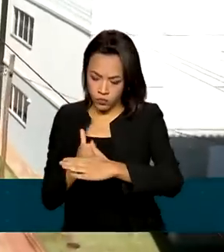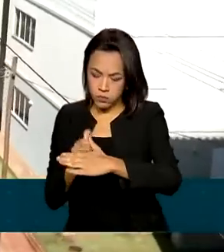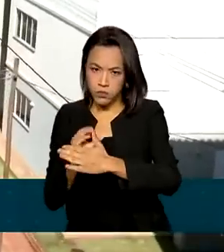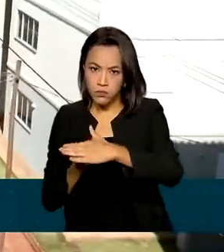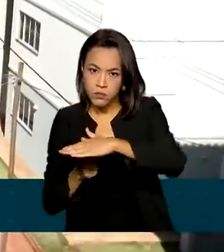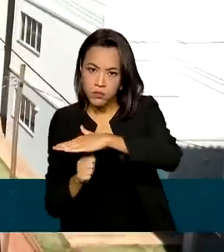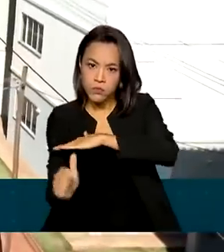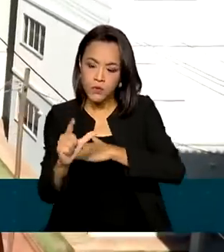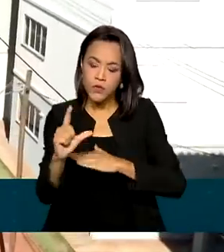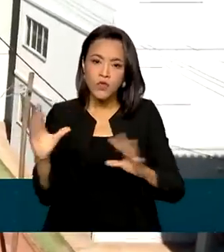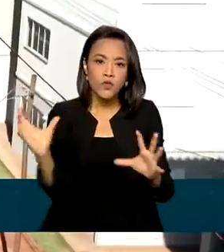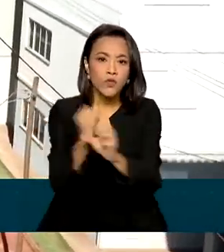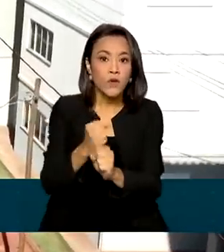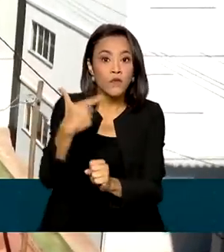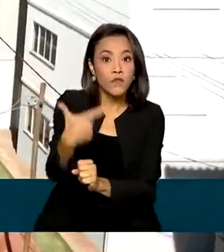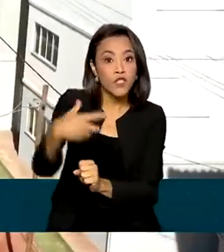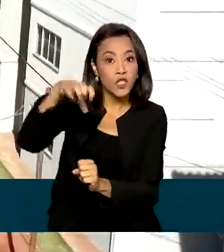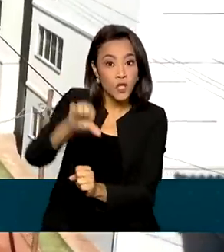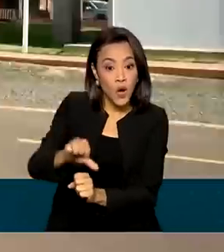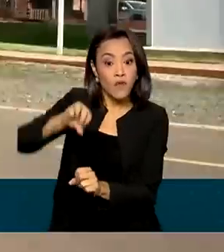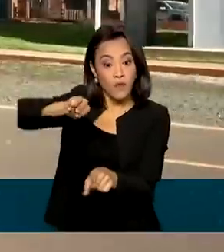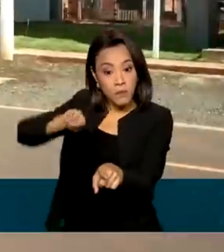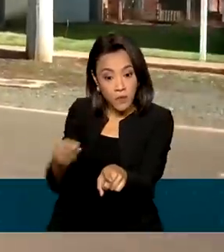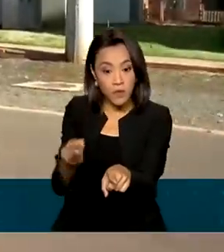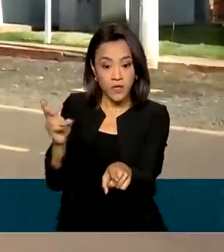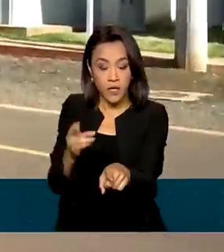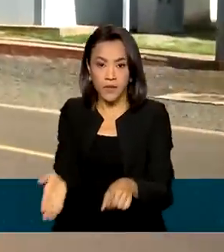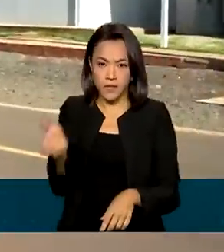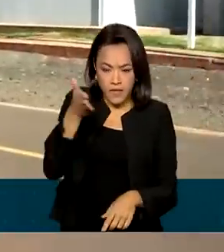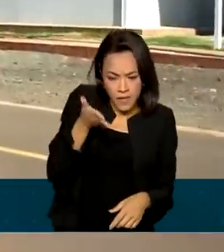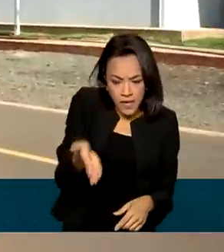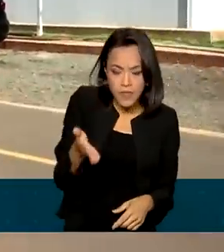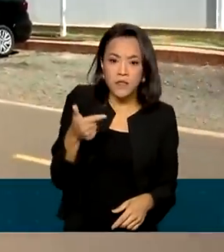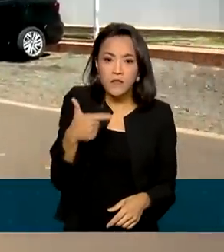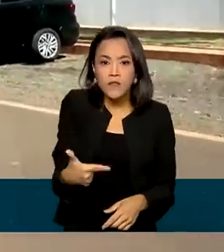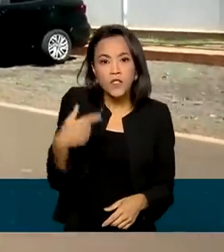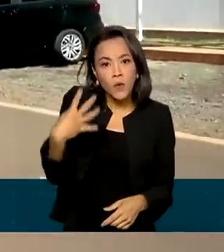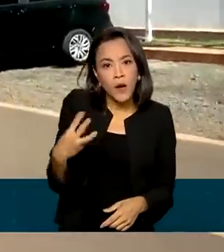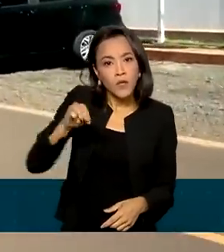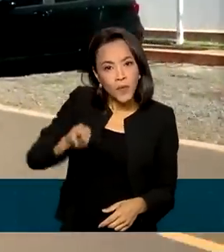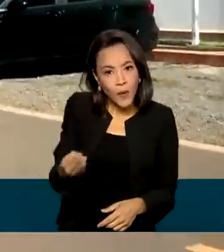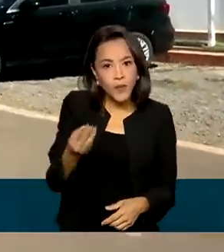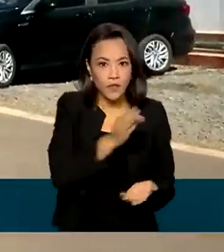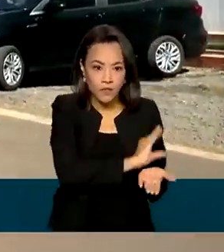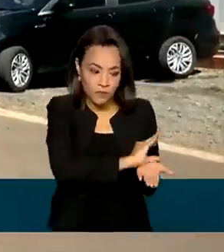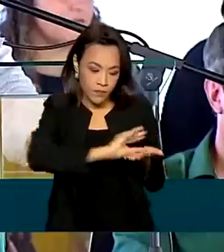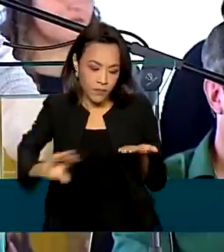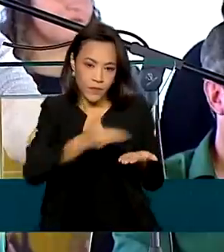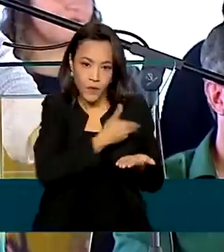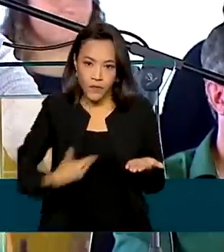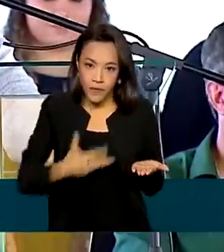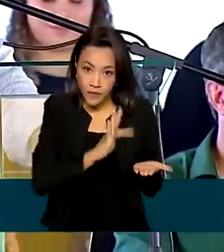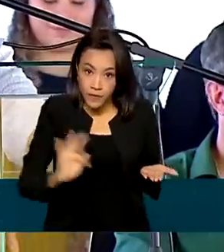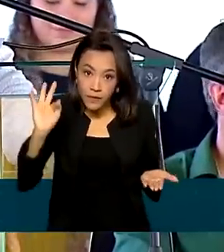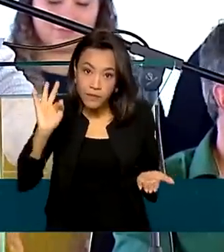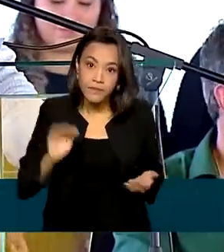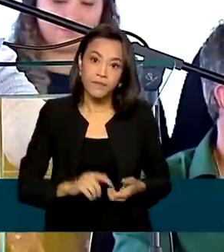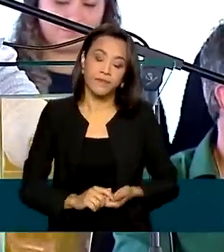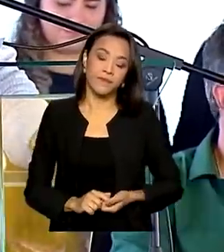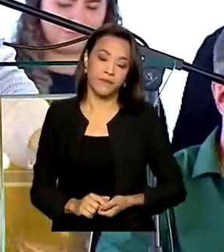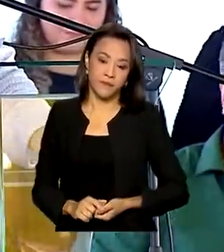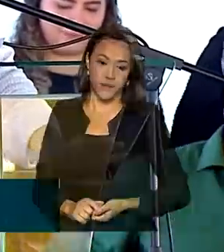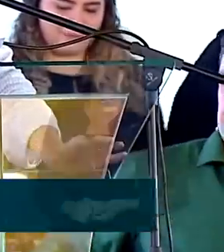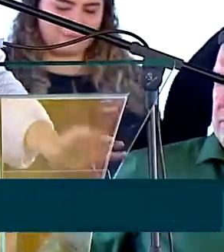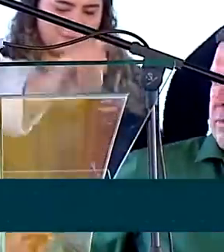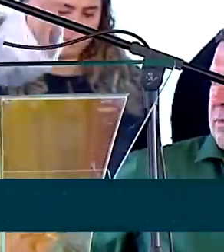de R$ 29 milhões. Desses, R$ 24 milhões foram aportados pelo governo federal. Isso aqui não é só tijolo, não é